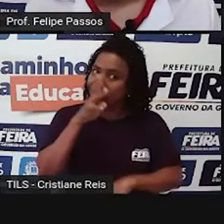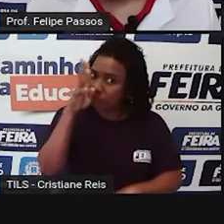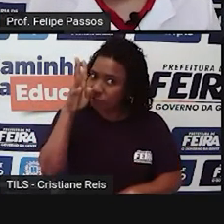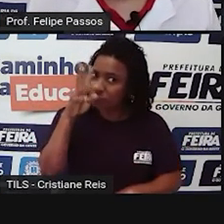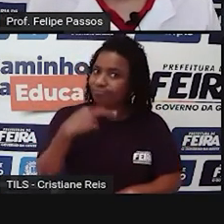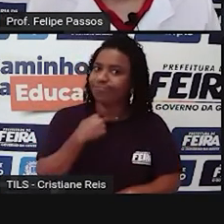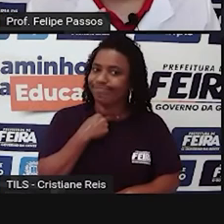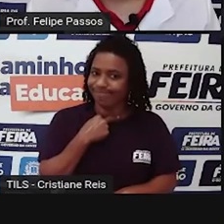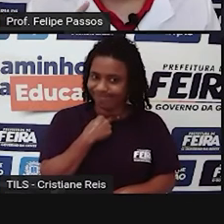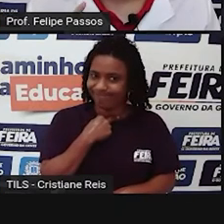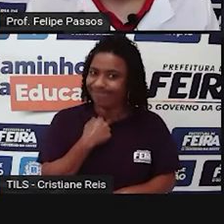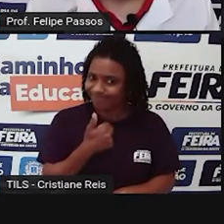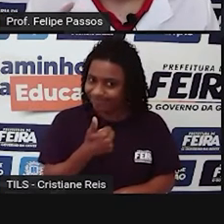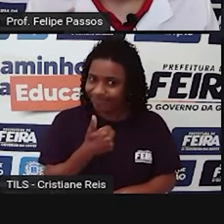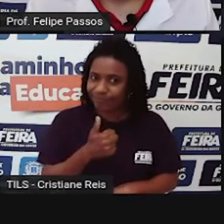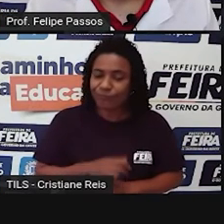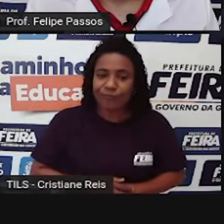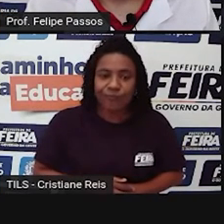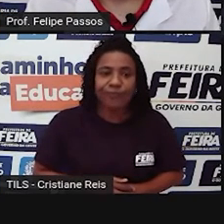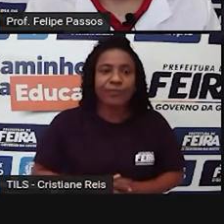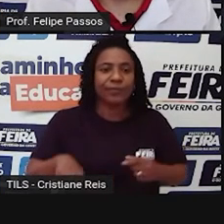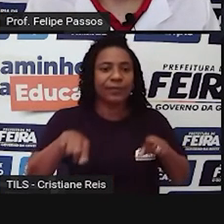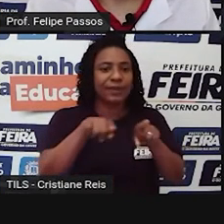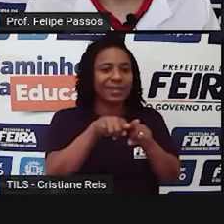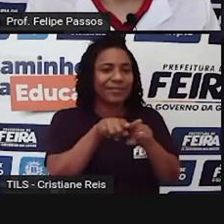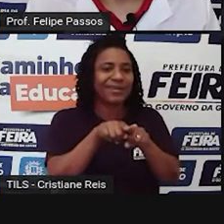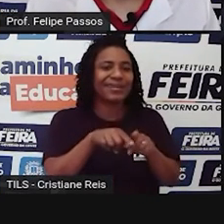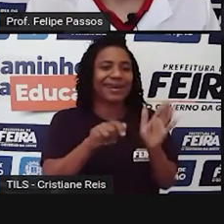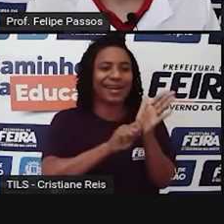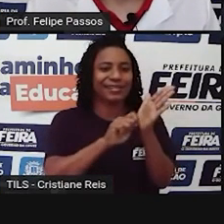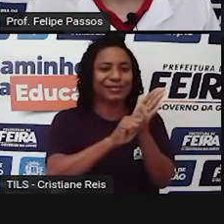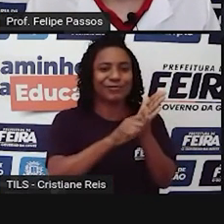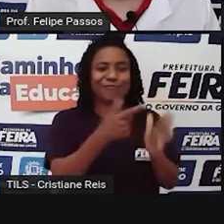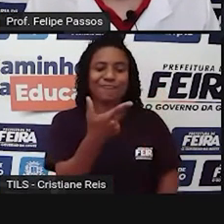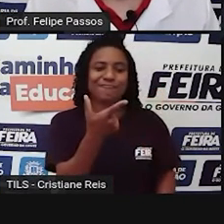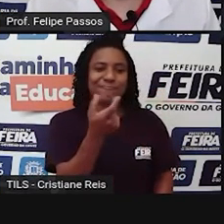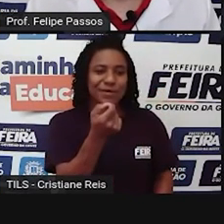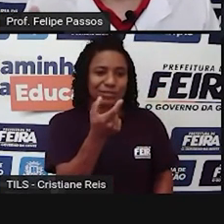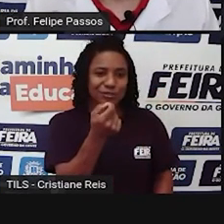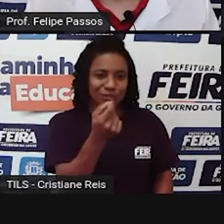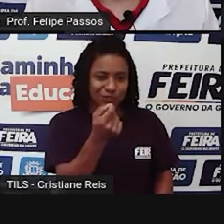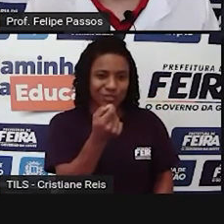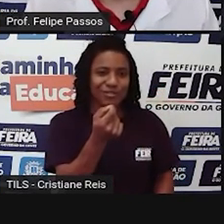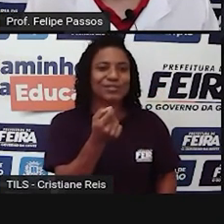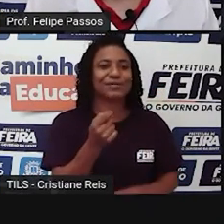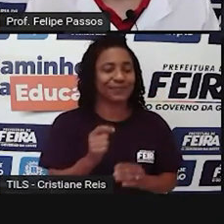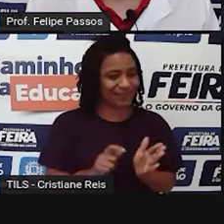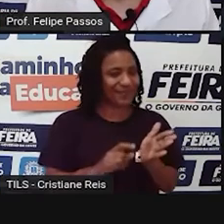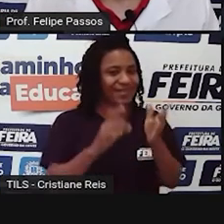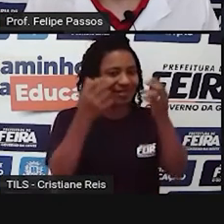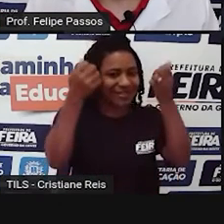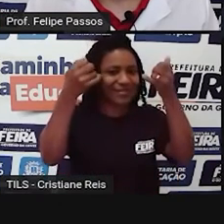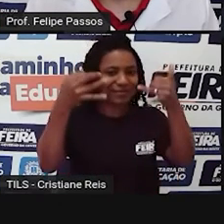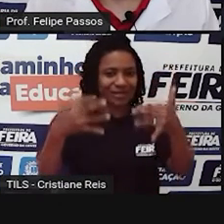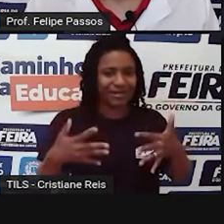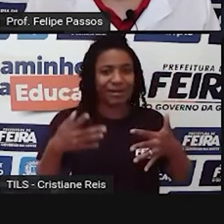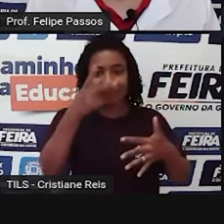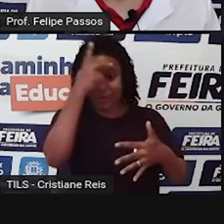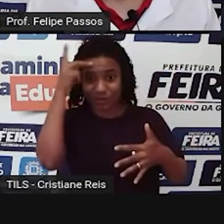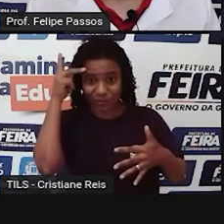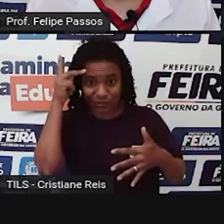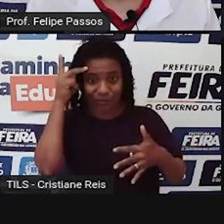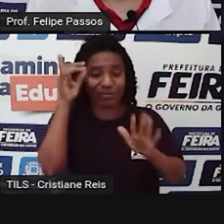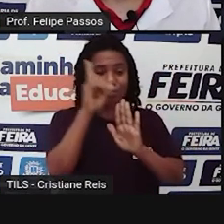Toda pessoa tem direito à liberdade de reunião e de associações pacíficas. Ninguém pode ser obrigado a fazer parte de uma associação.